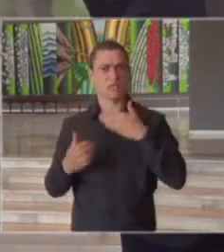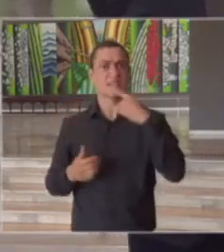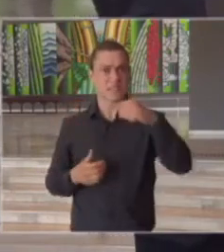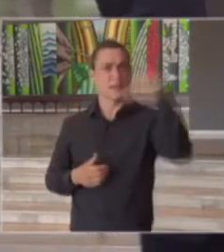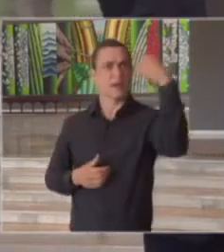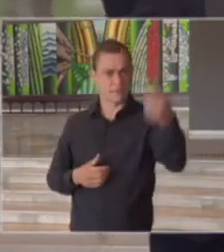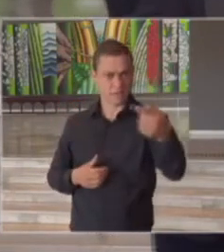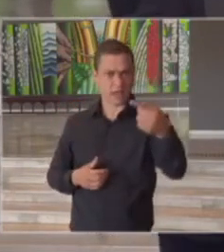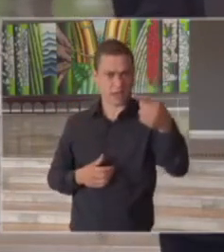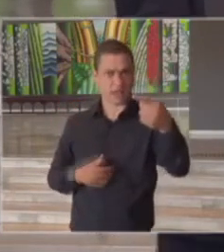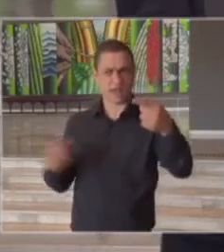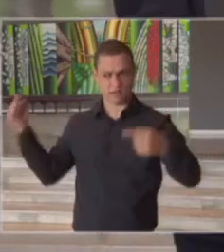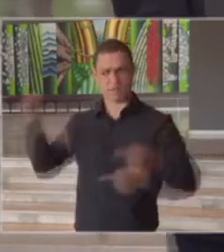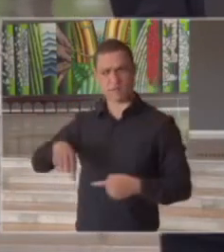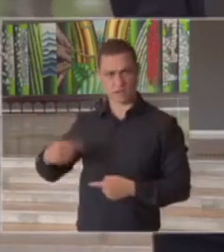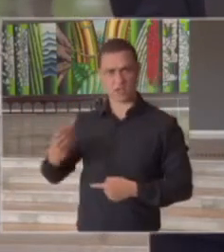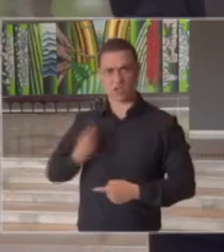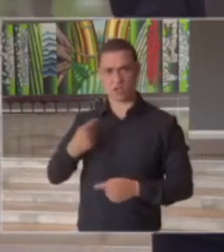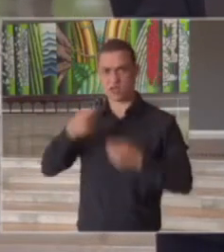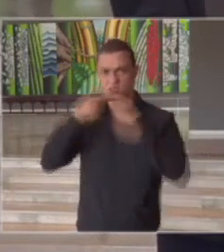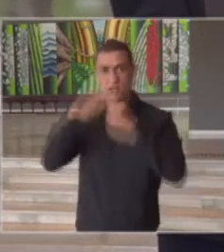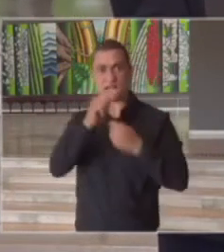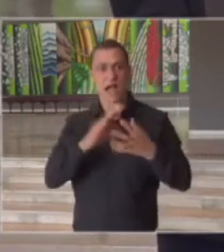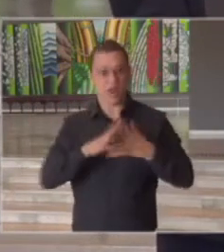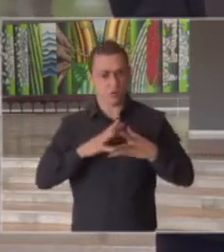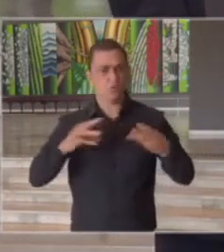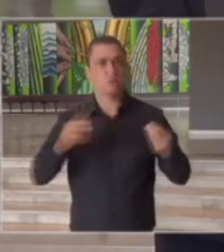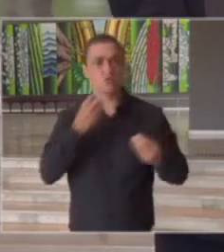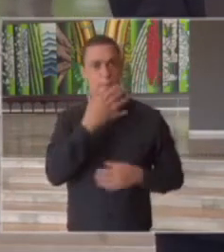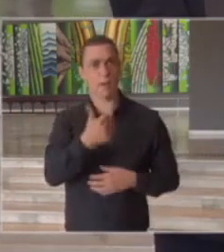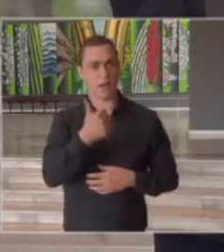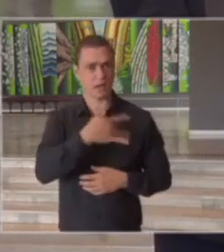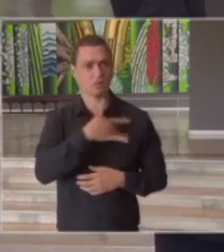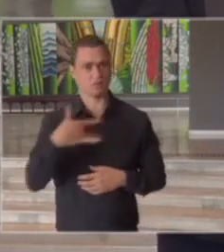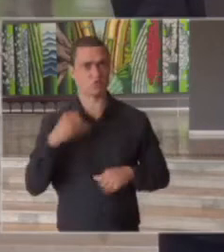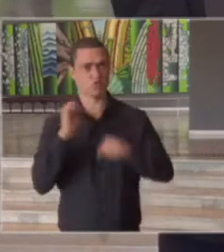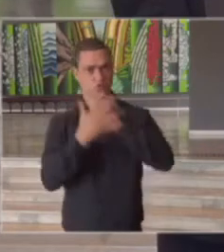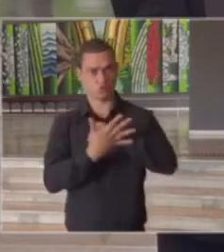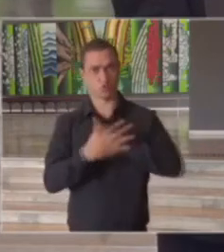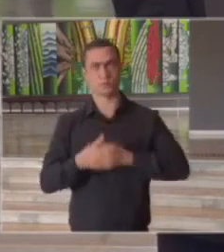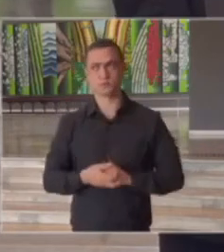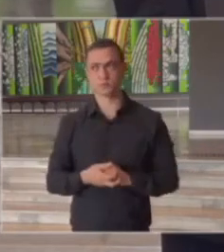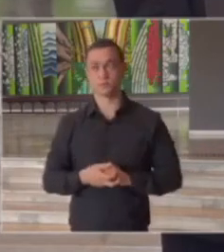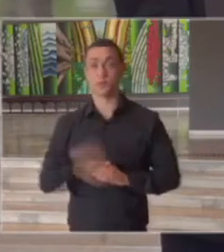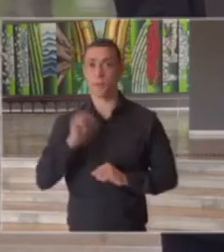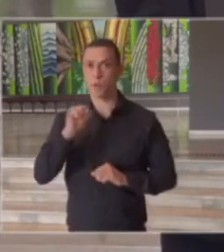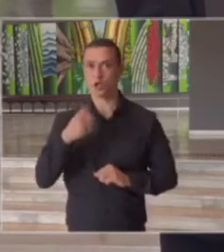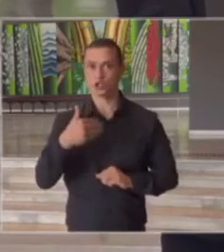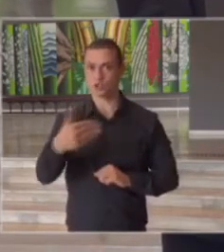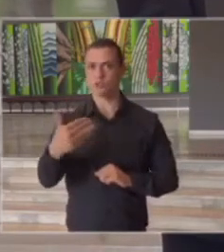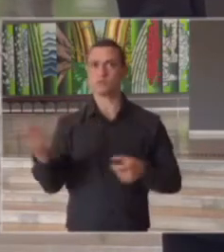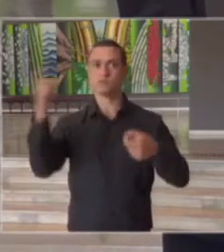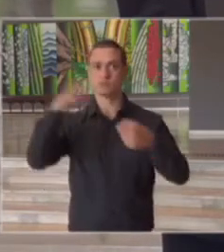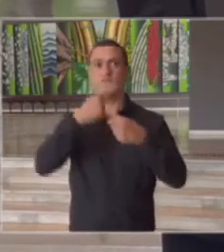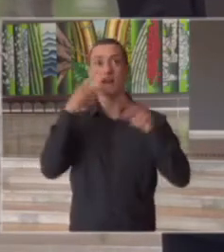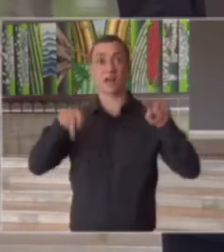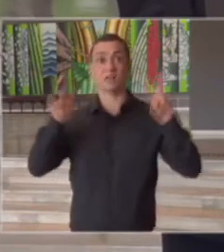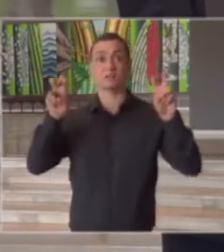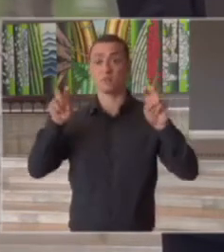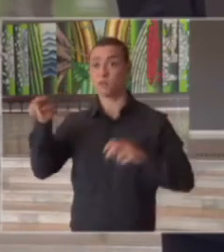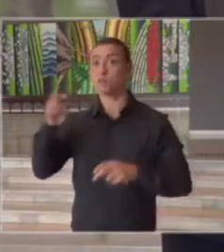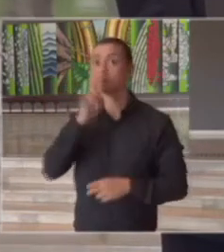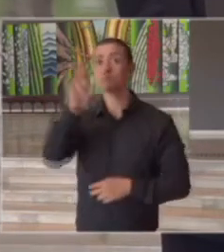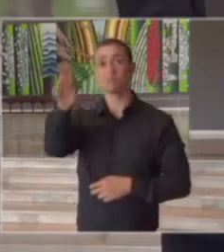que vem em alguma das coletivas aqui conosco que já está se recuperando bem da Covid e poderá abordar esse assunto você tem